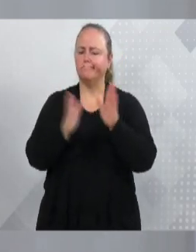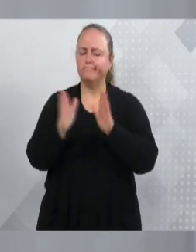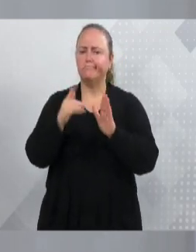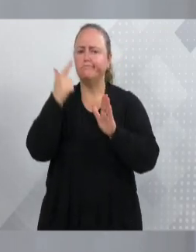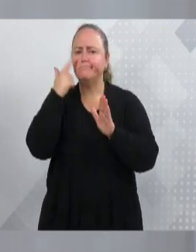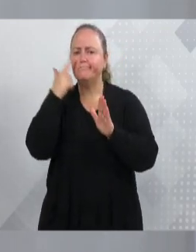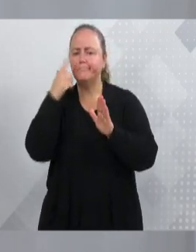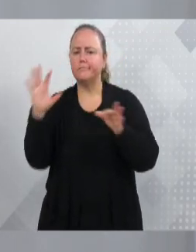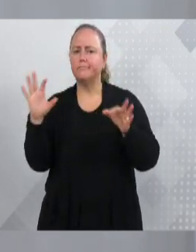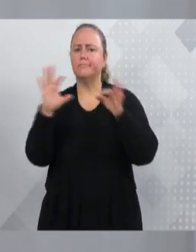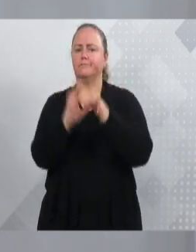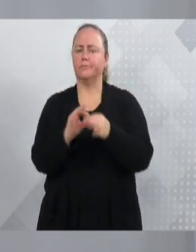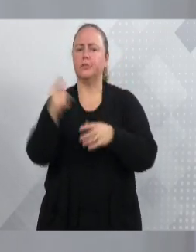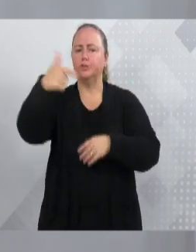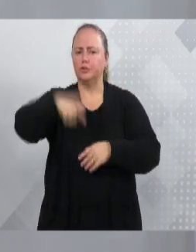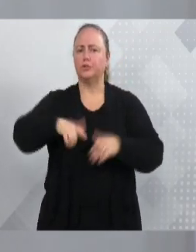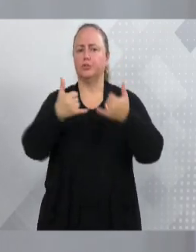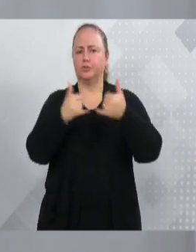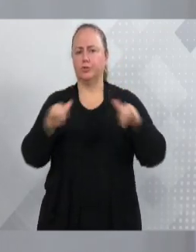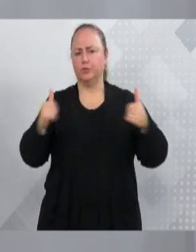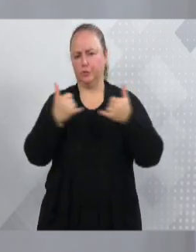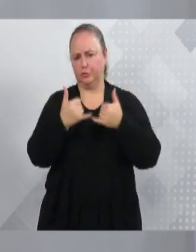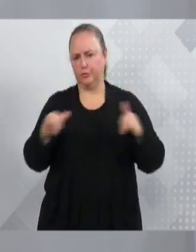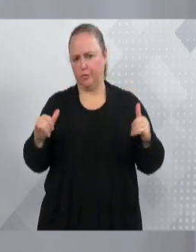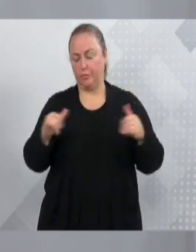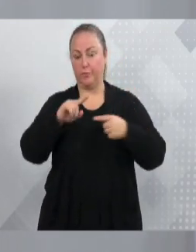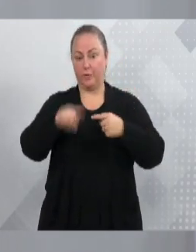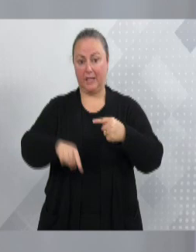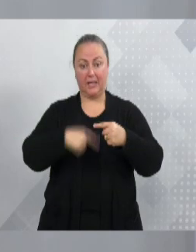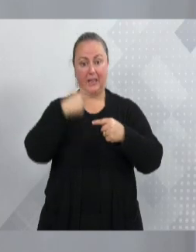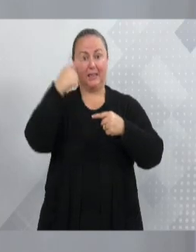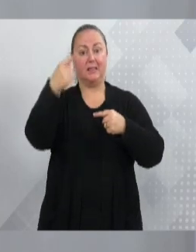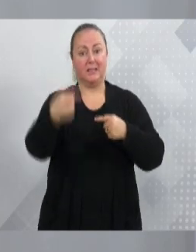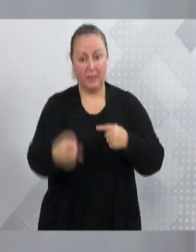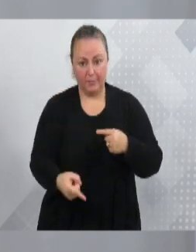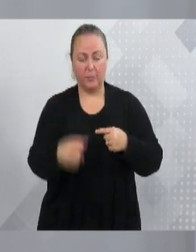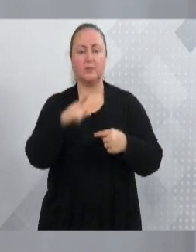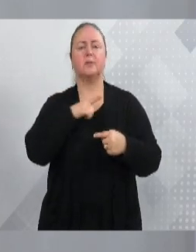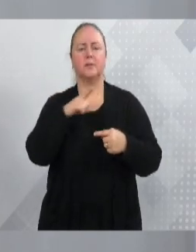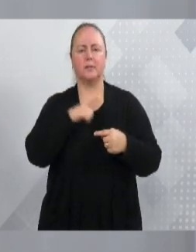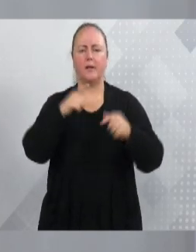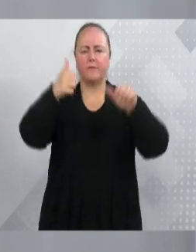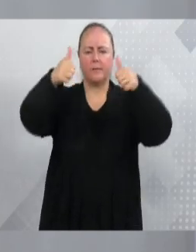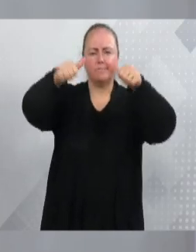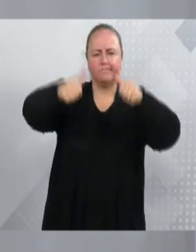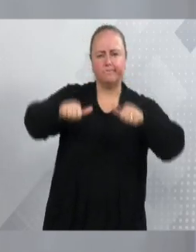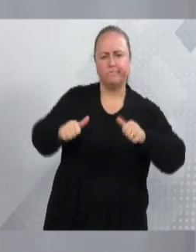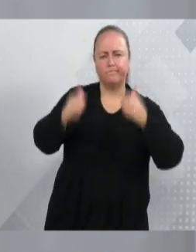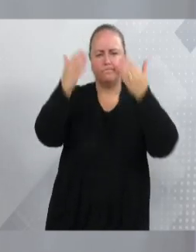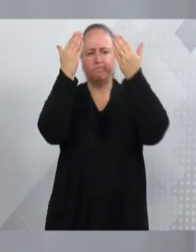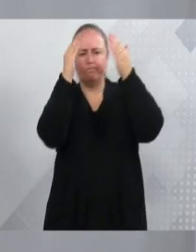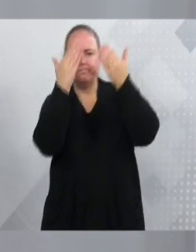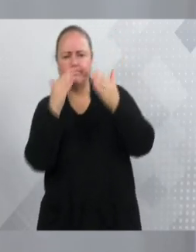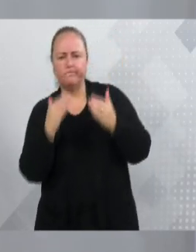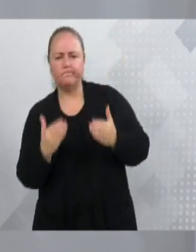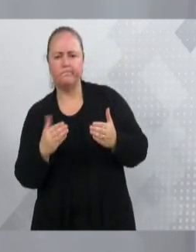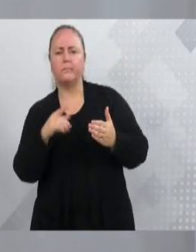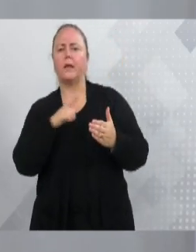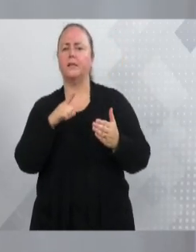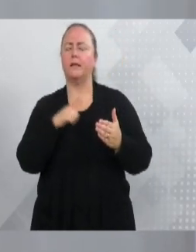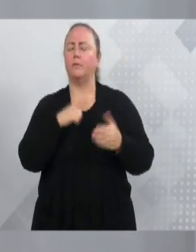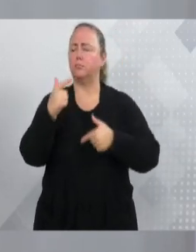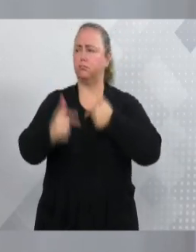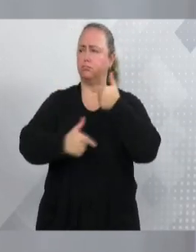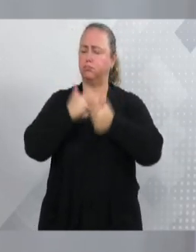reestabelecer a concessão de energia no Morro da Banana. Após análises e muitas análises e muitas reuniões e muito